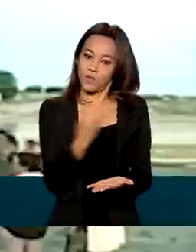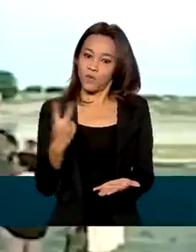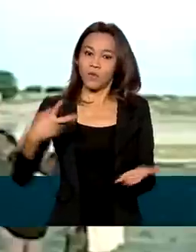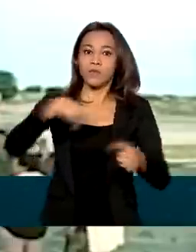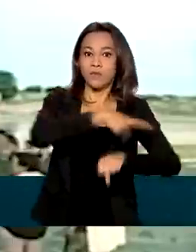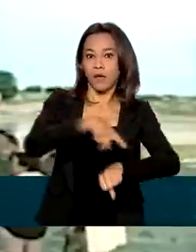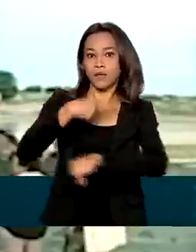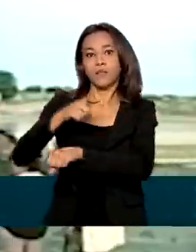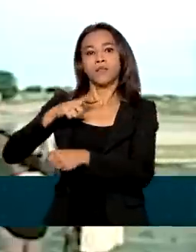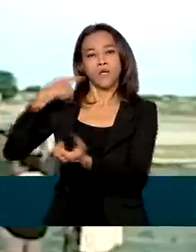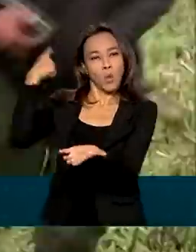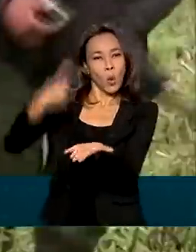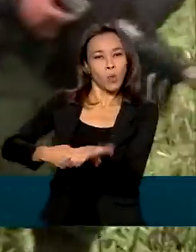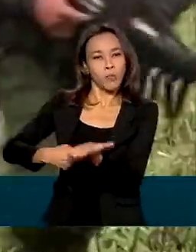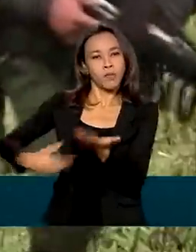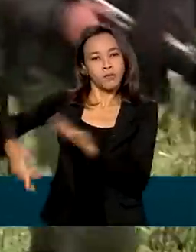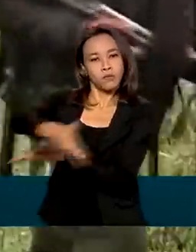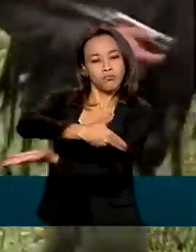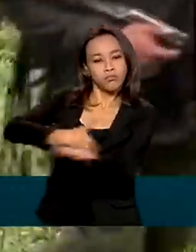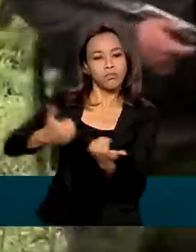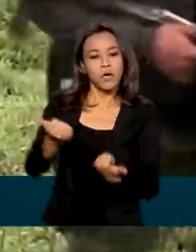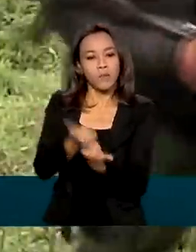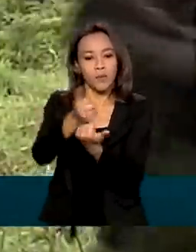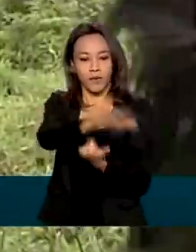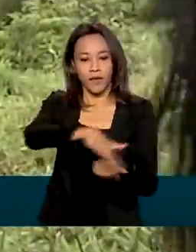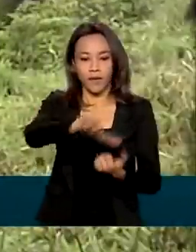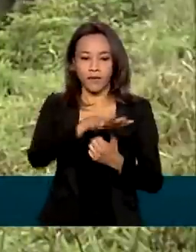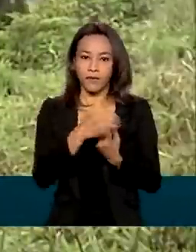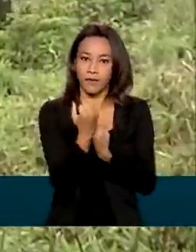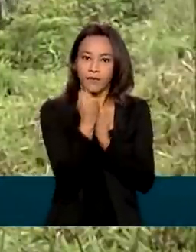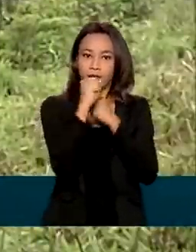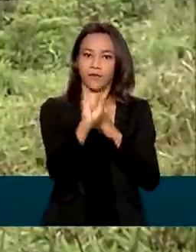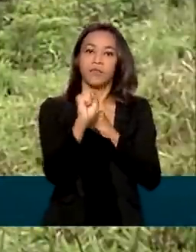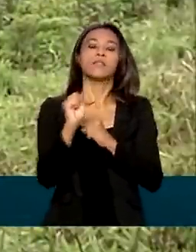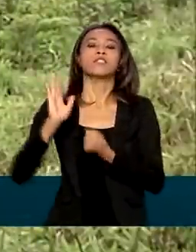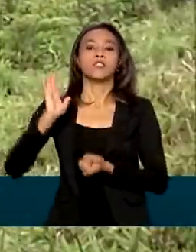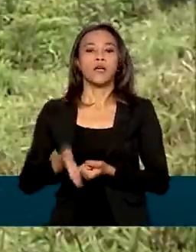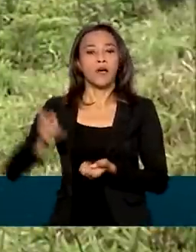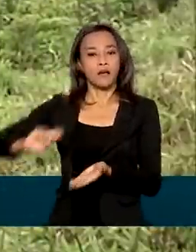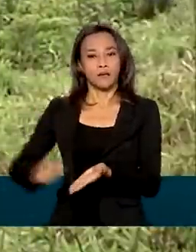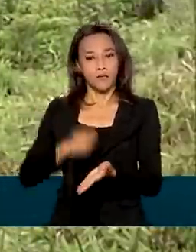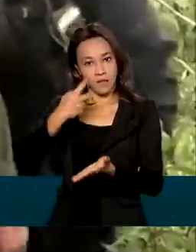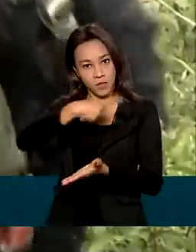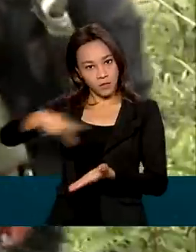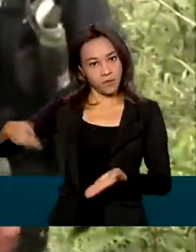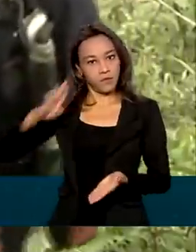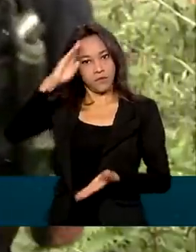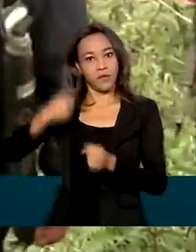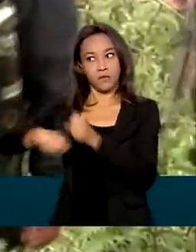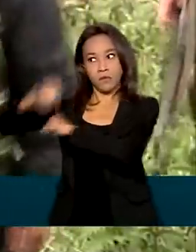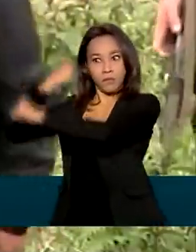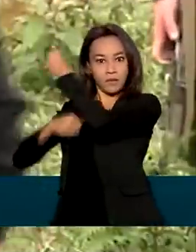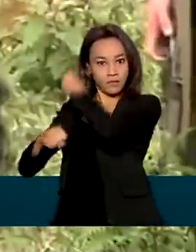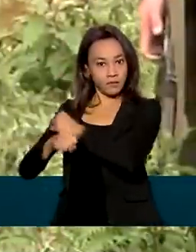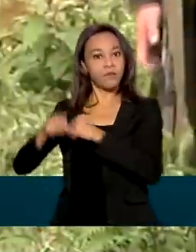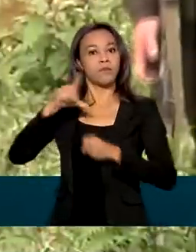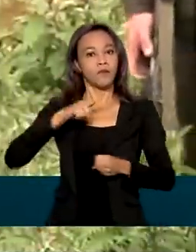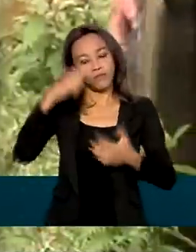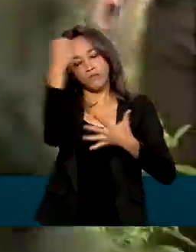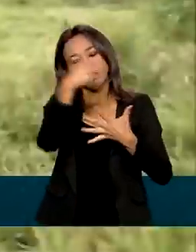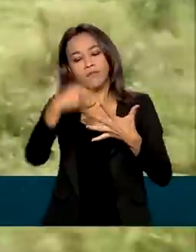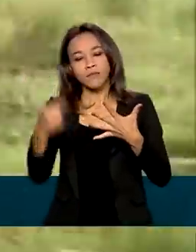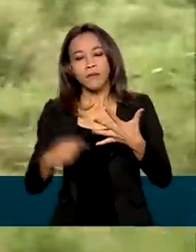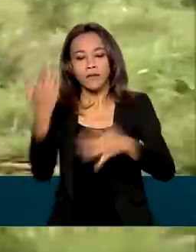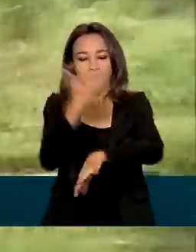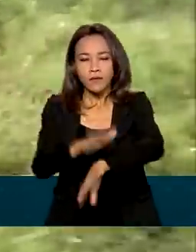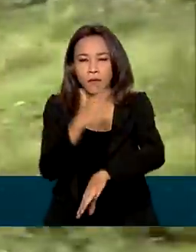vários acordos de cooperação. Um deles, na área de defesa, assinado pelo presidente Bolsonaro no ano passado, inclui ações conjuntas